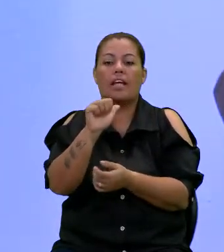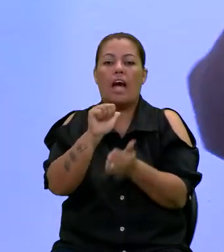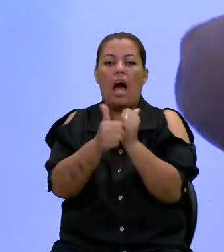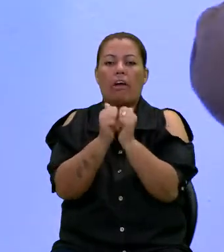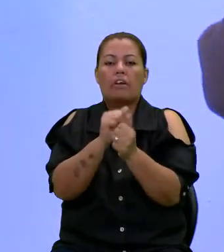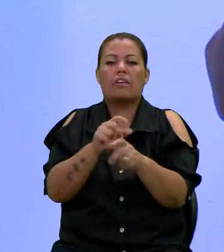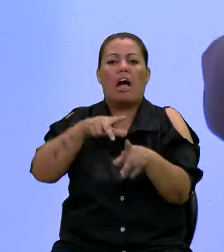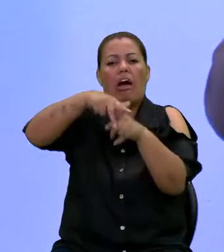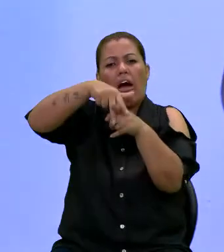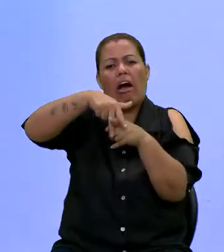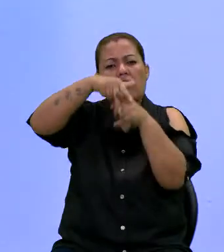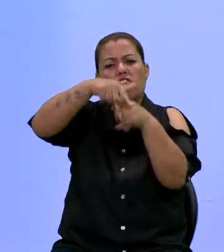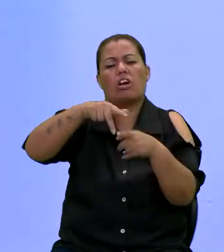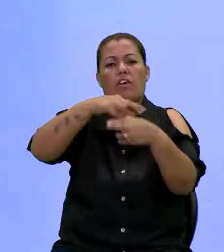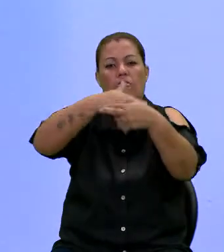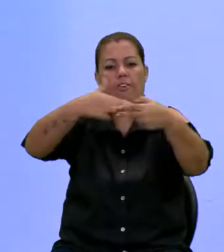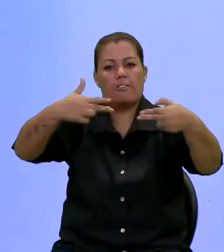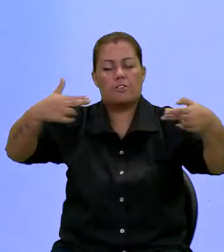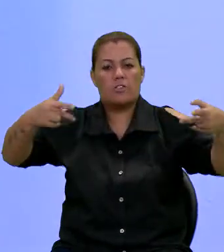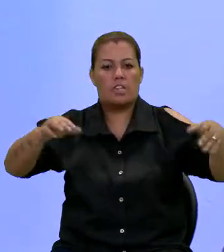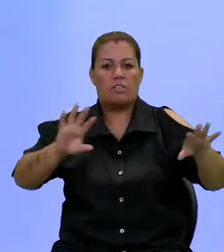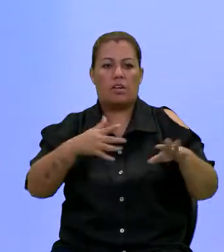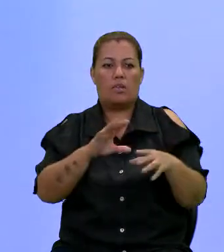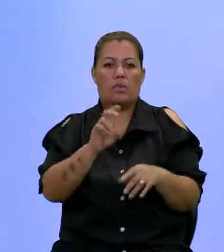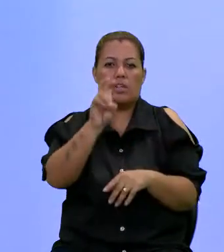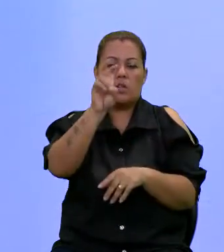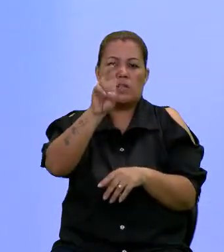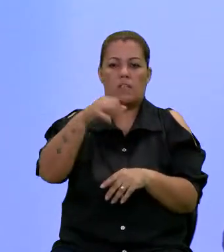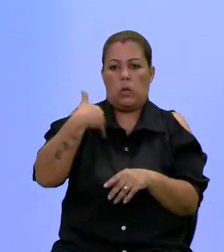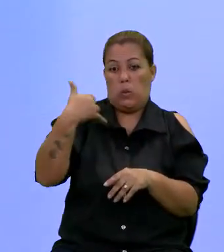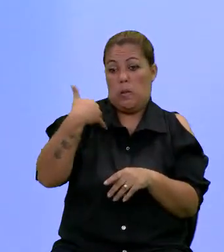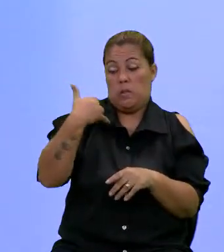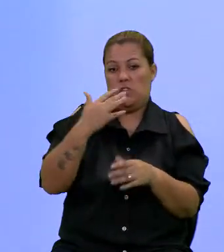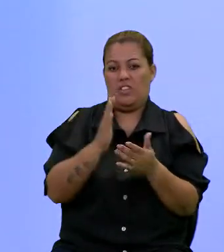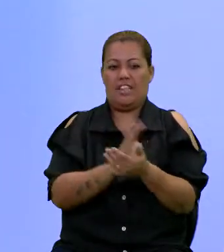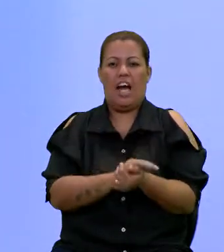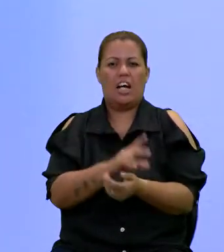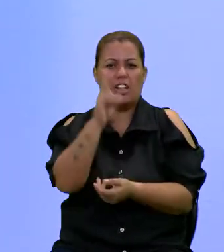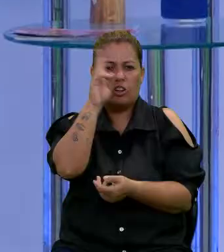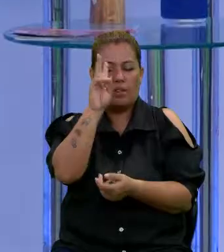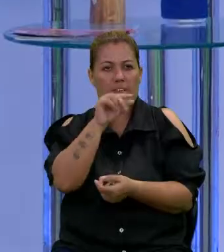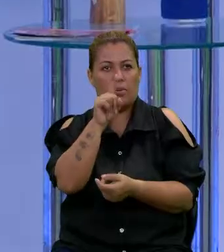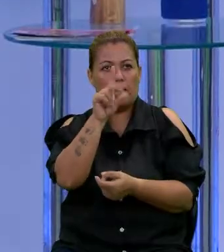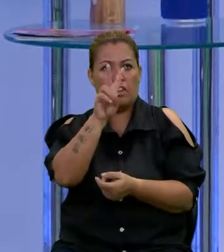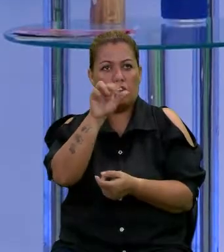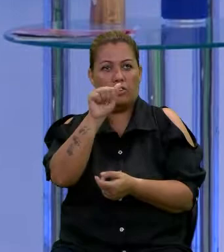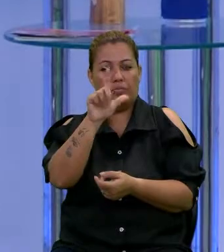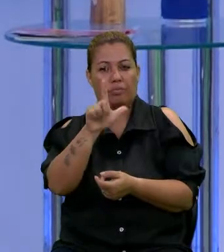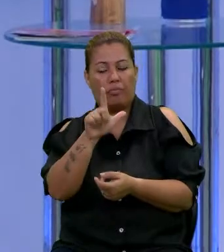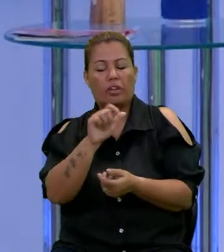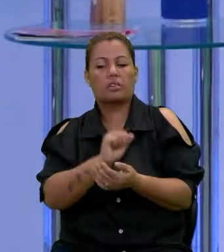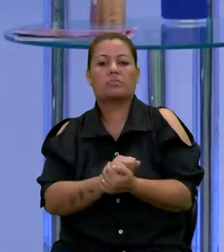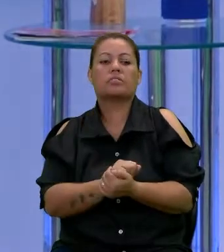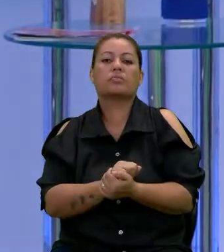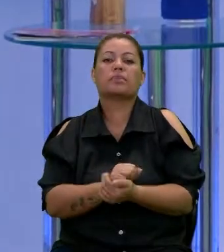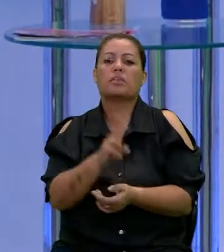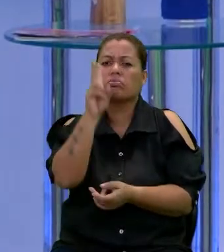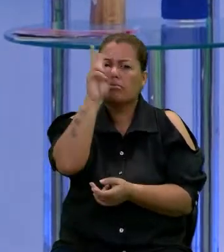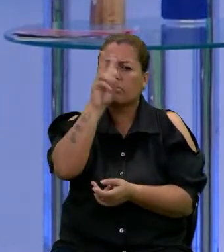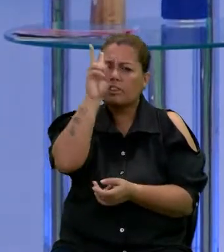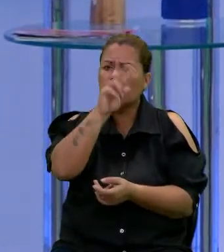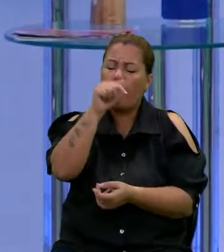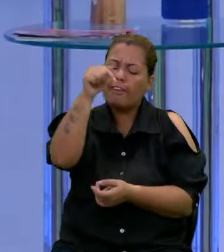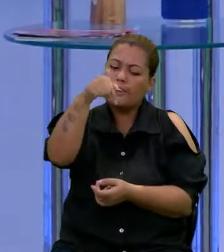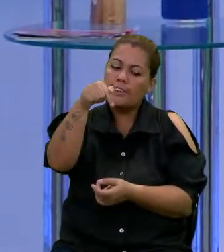anda de cavalo, faz um monte de coisa, deve estar beirando aí uns cinco anos de idade, mas eu lembrei de você, Val, e por causa das histórias que estão